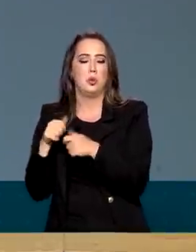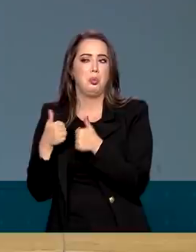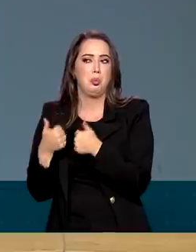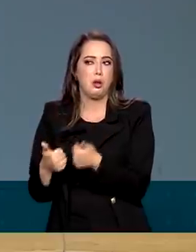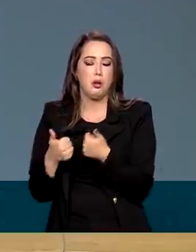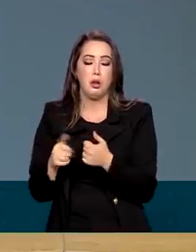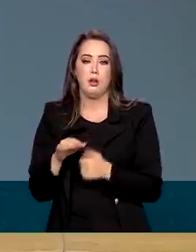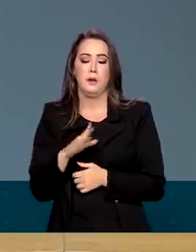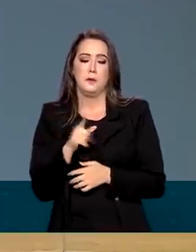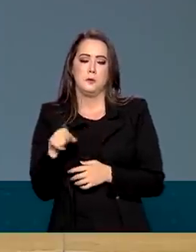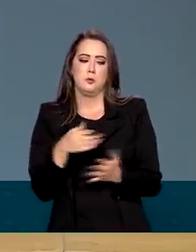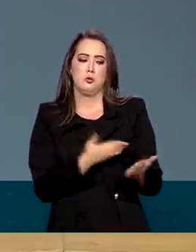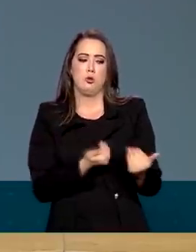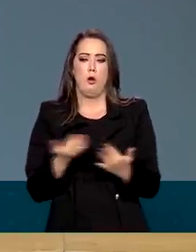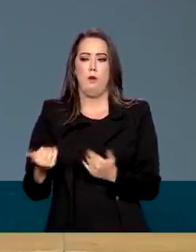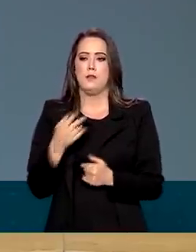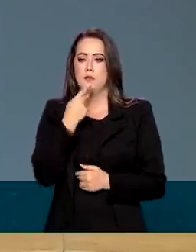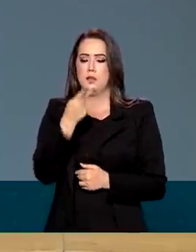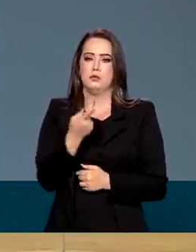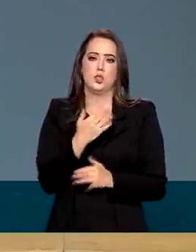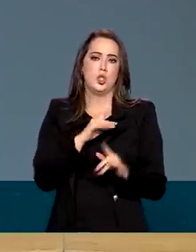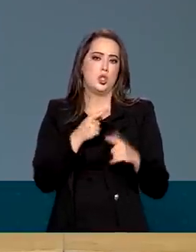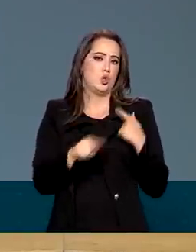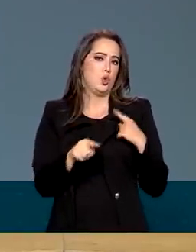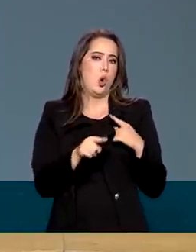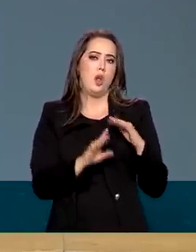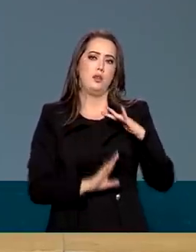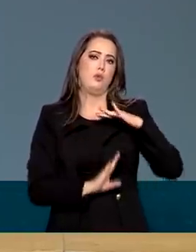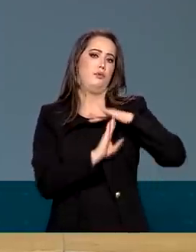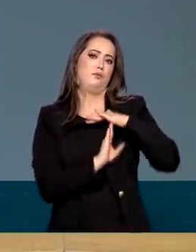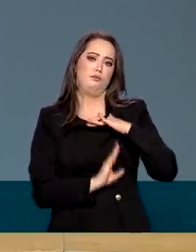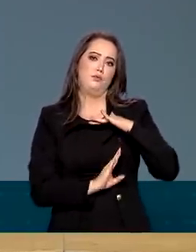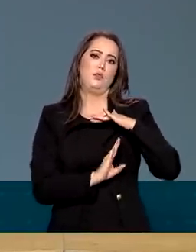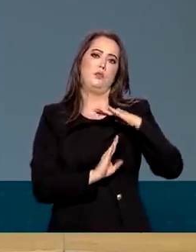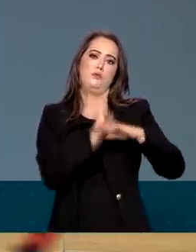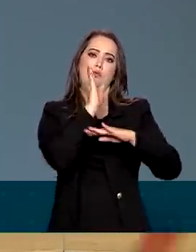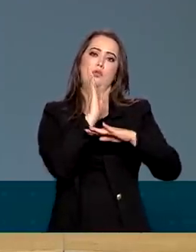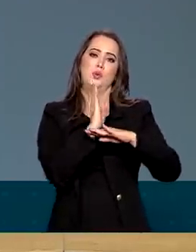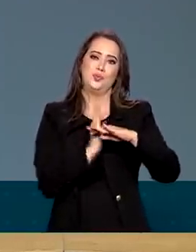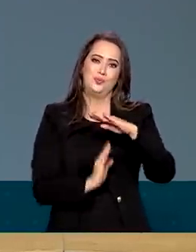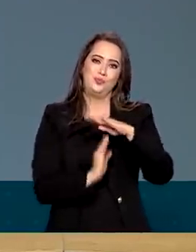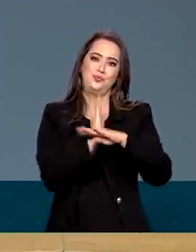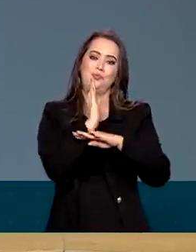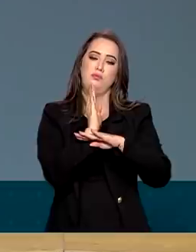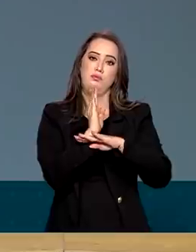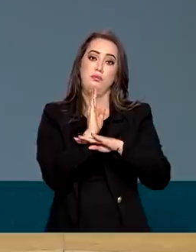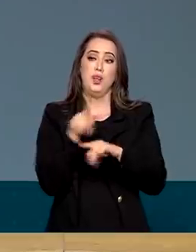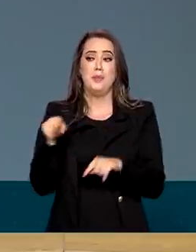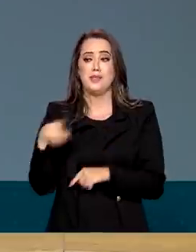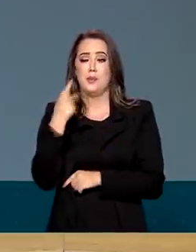que eles falem, ah, não, não, vai furar o teto, vai furar o teto. E é natural que a política queira furar o teto e gastar mais.